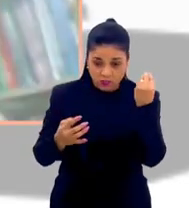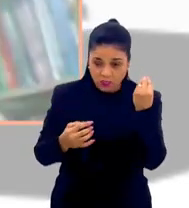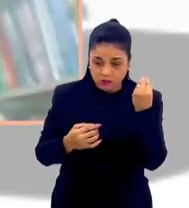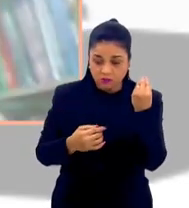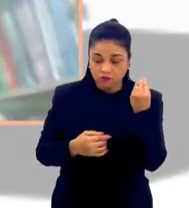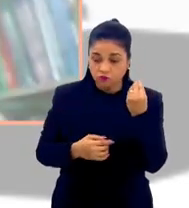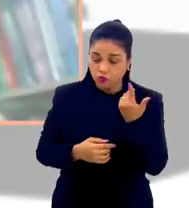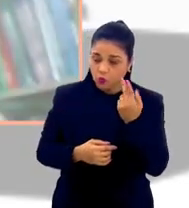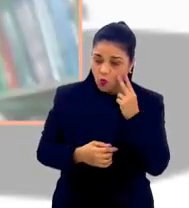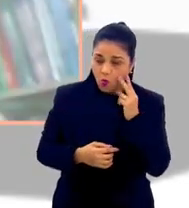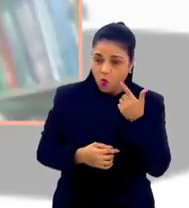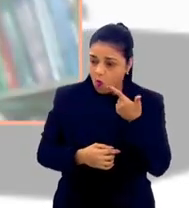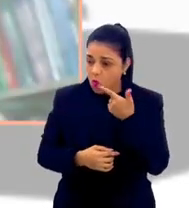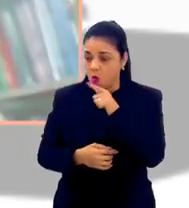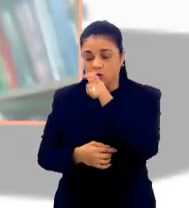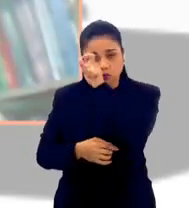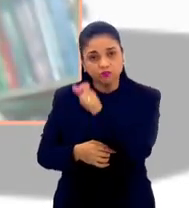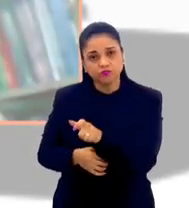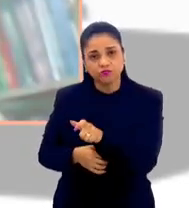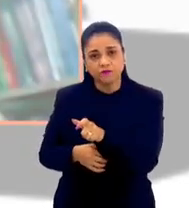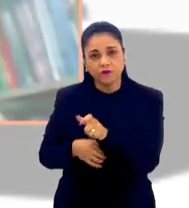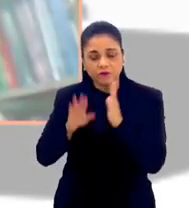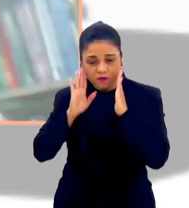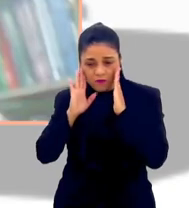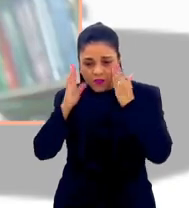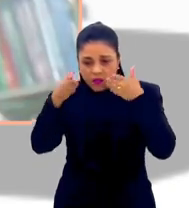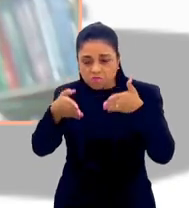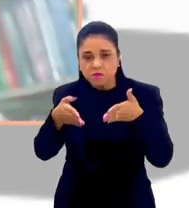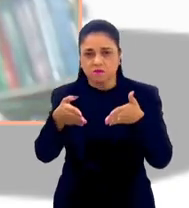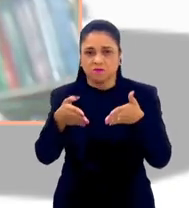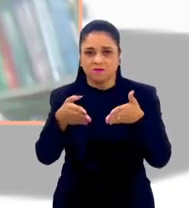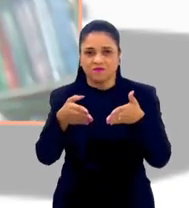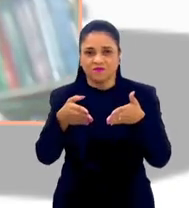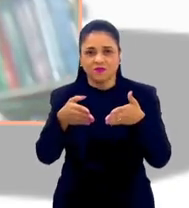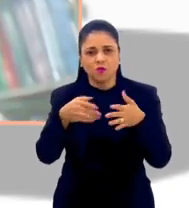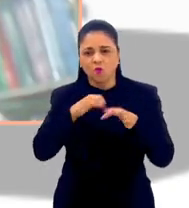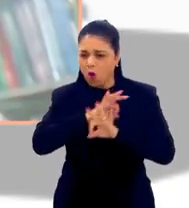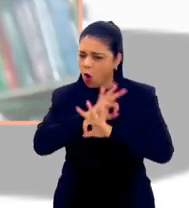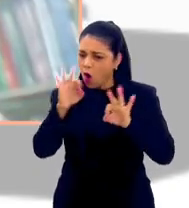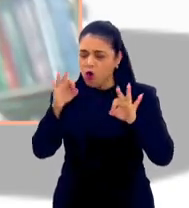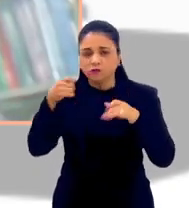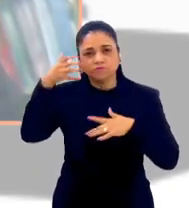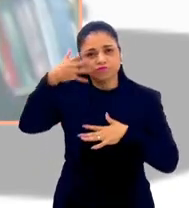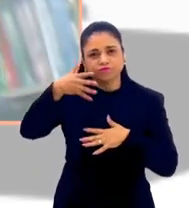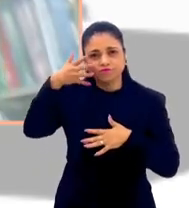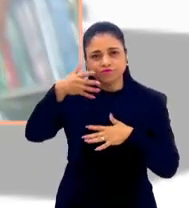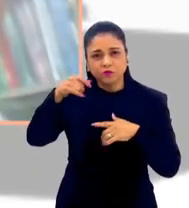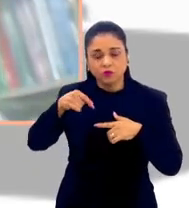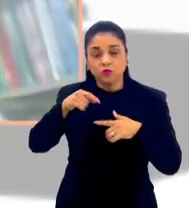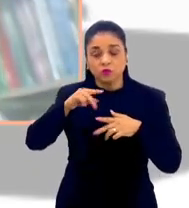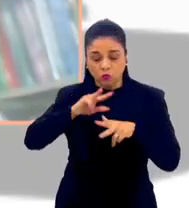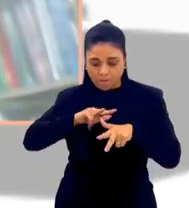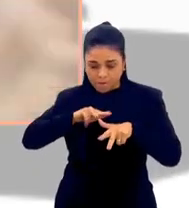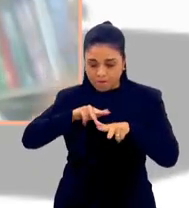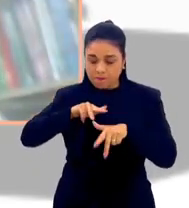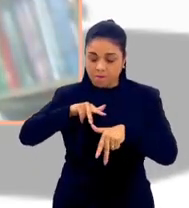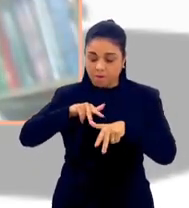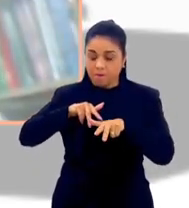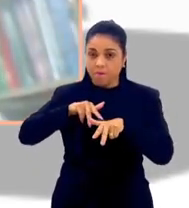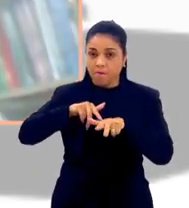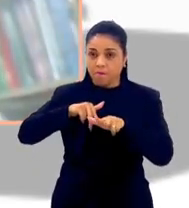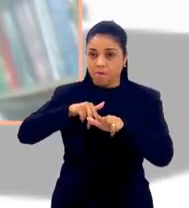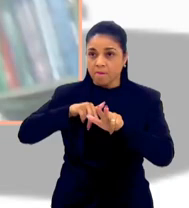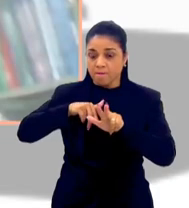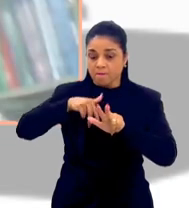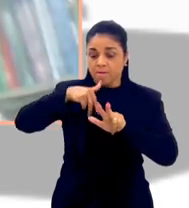porque senão você fica com o mundo muito limitado. Eu acho ótimo a gente falar aqui do metaverso, mas eu não